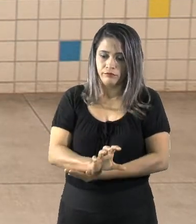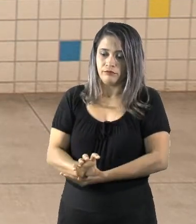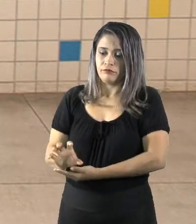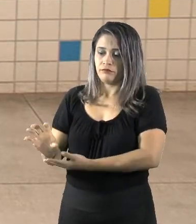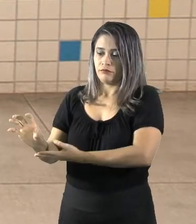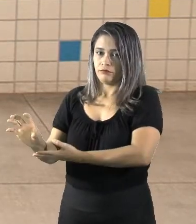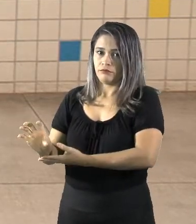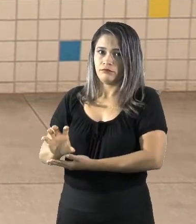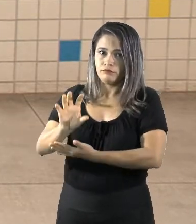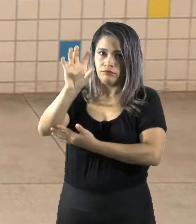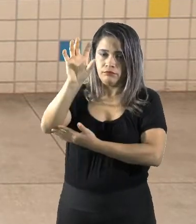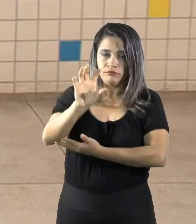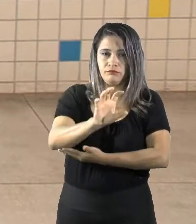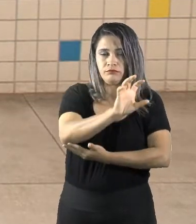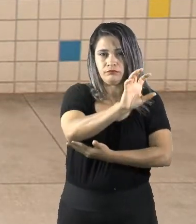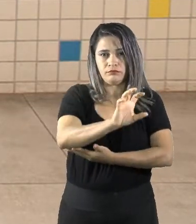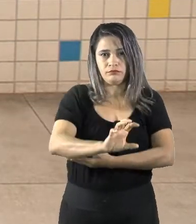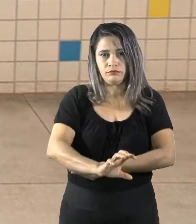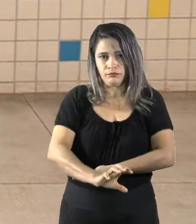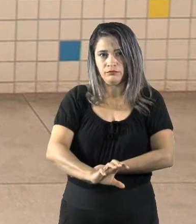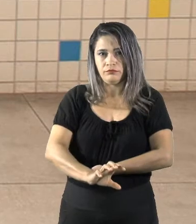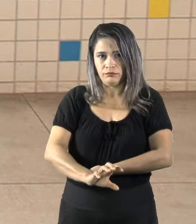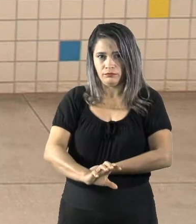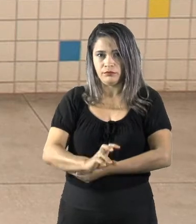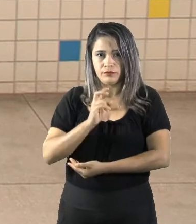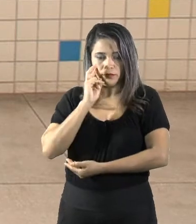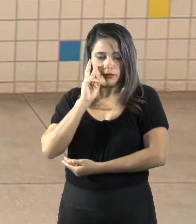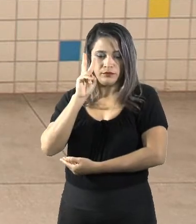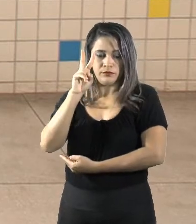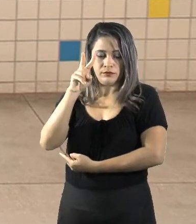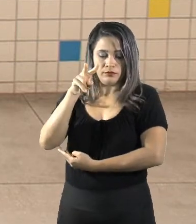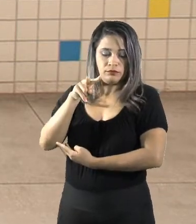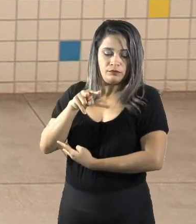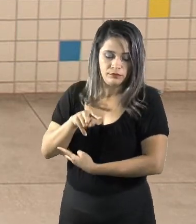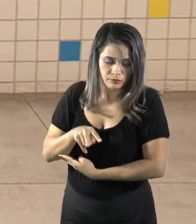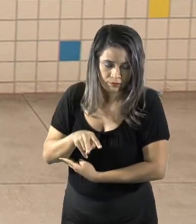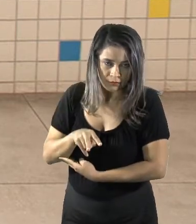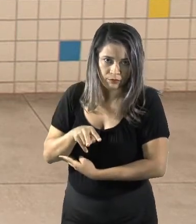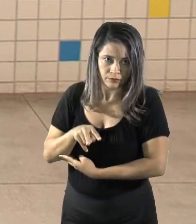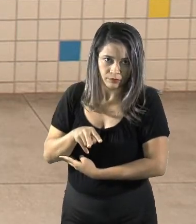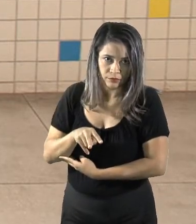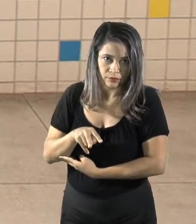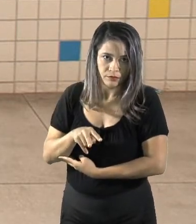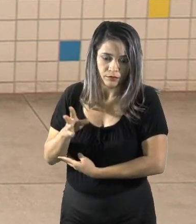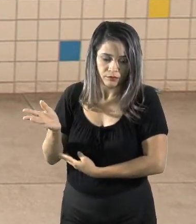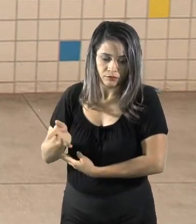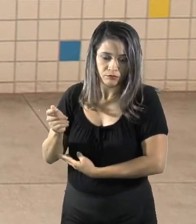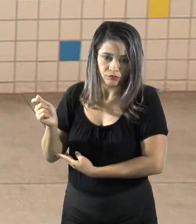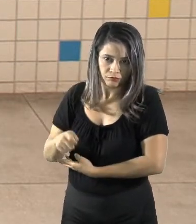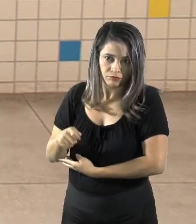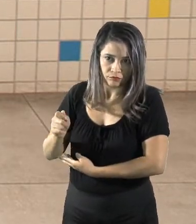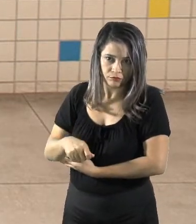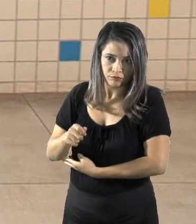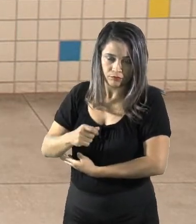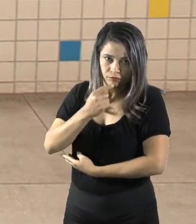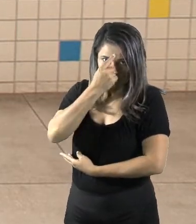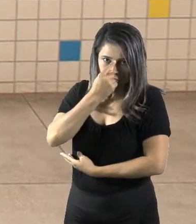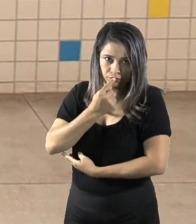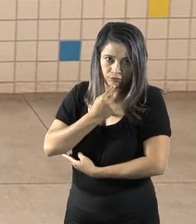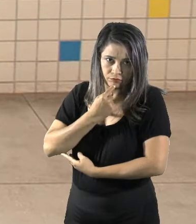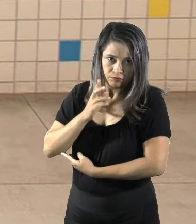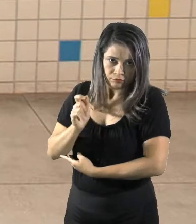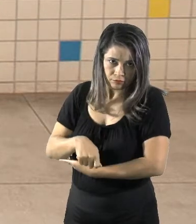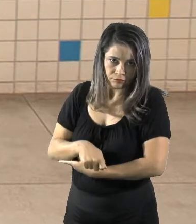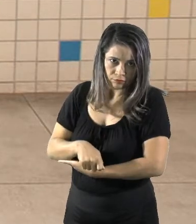de continentes e tudo mais. Até quando a gente olha o planeta Terra de fora, que hoje nós temos essa imagem, nós conseguimos determinar